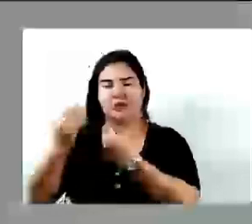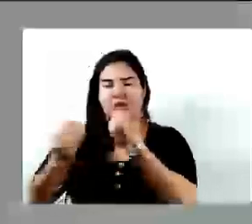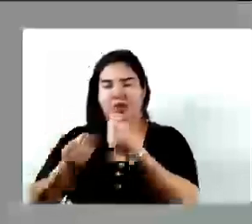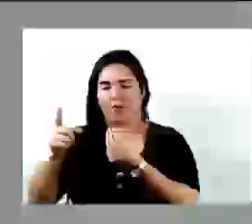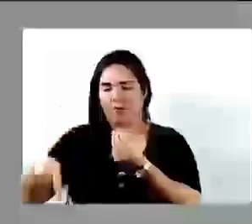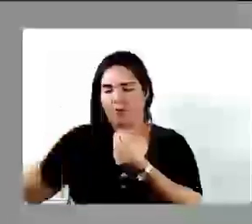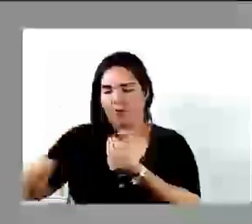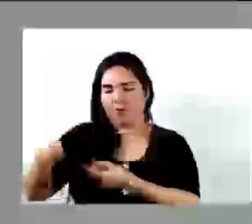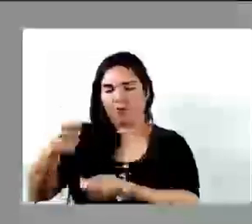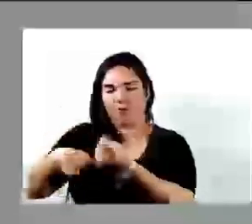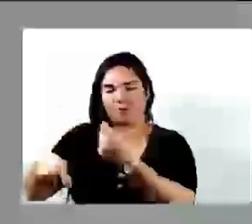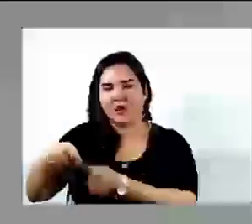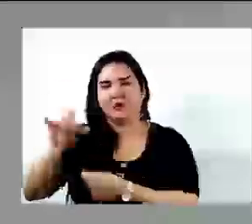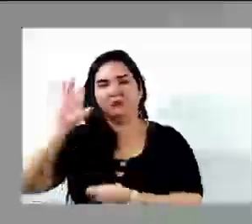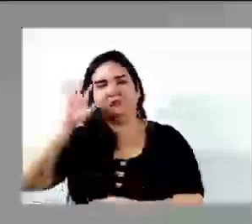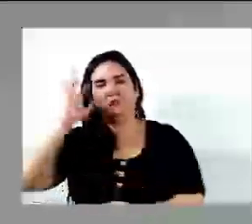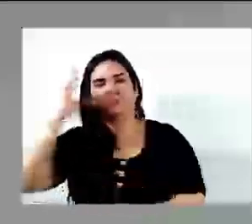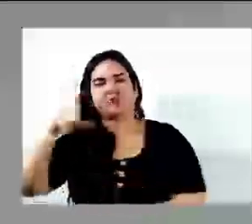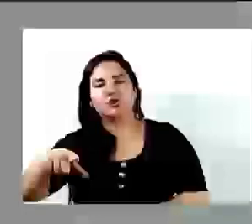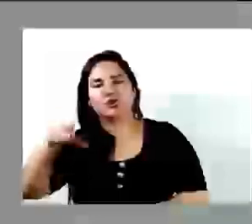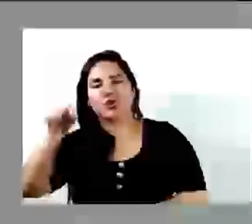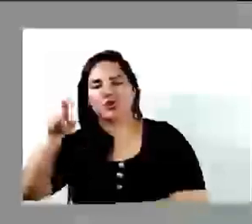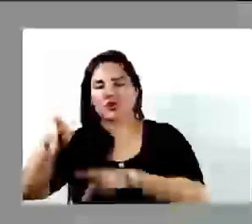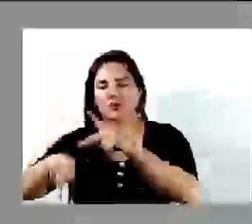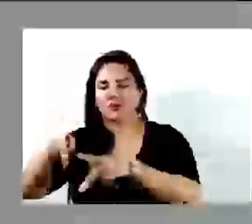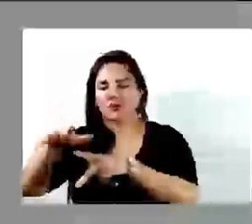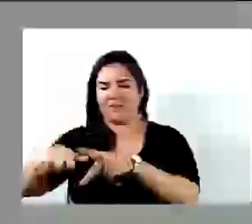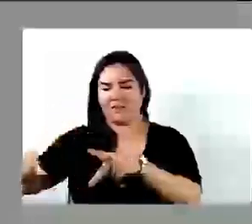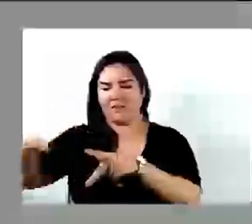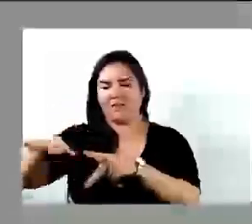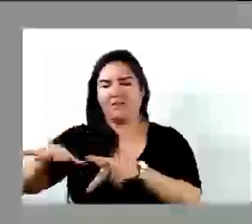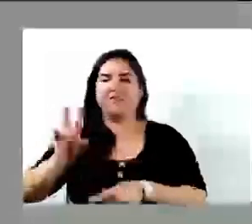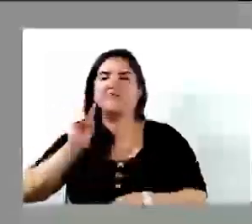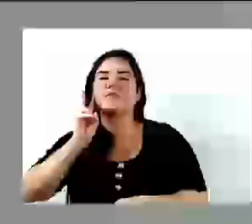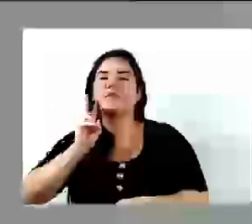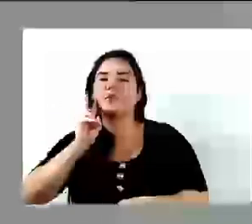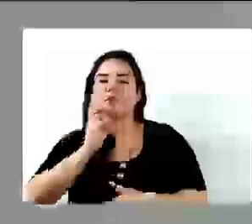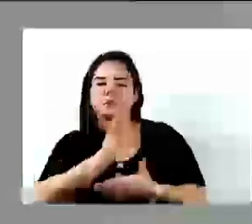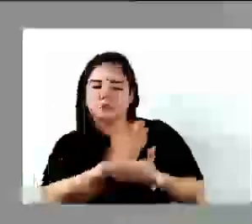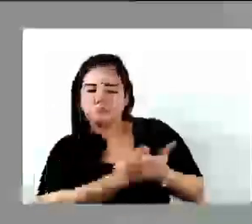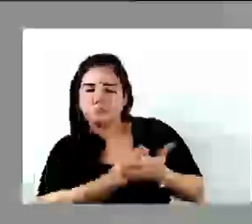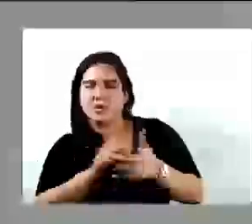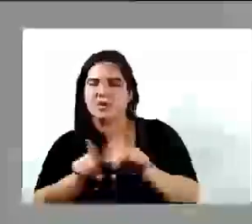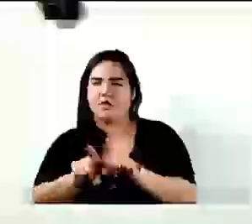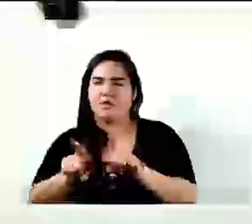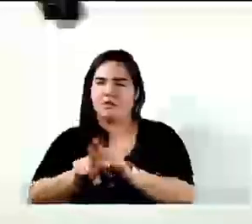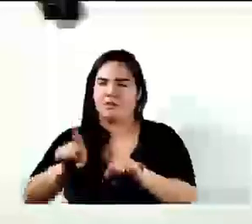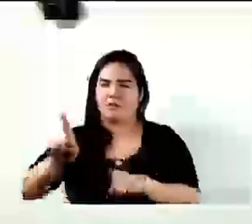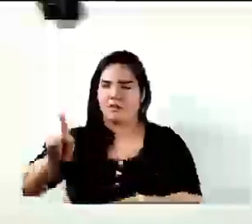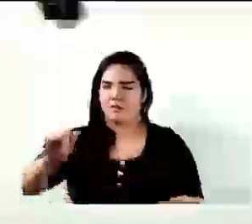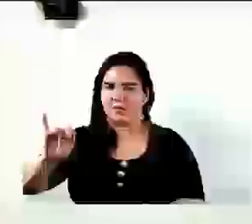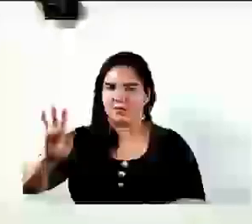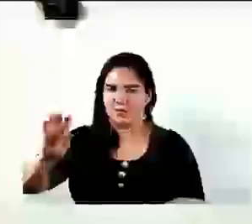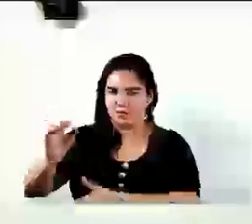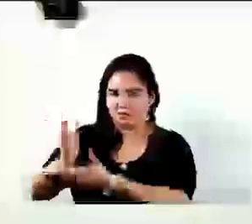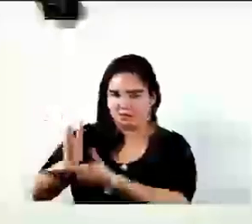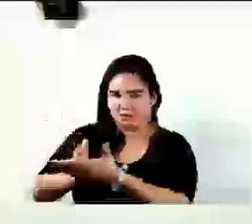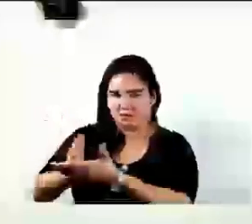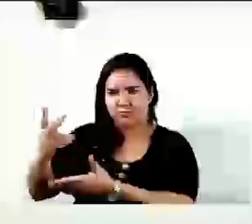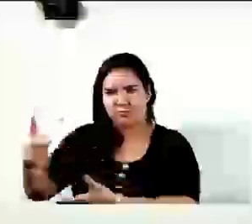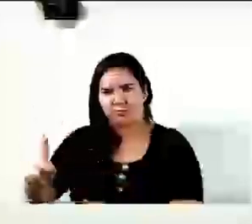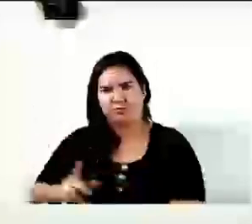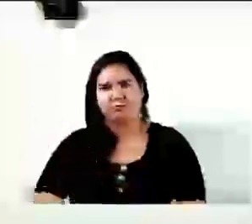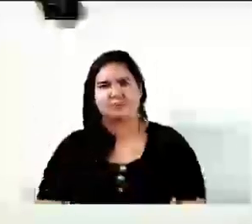e buscar soluções para a nossa população, vereador Pissudo, depois vereador Gato, parte, vereador Pissudo, obviamente eu citei, e tem todo direito.